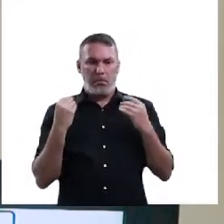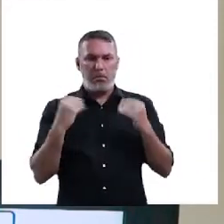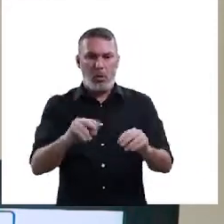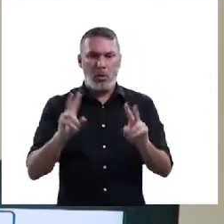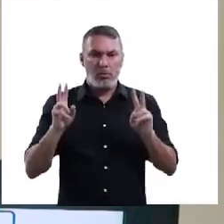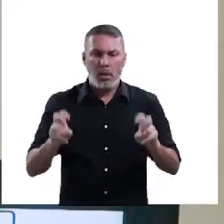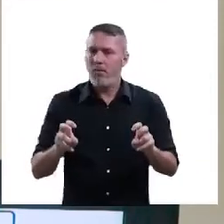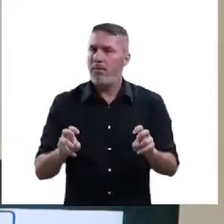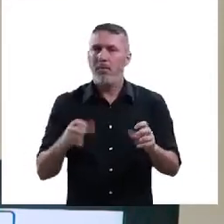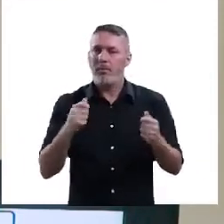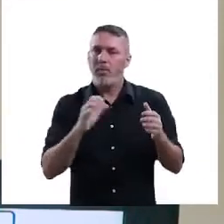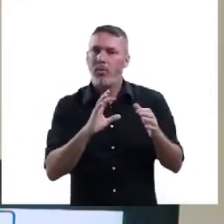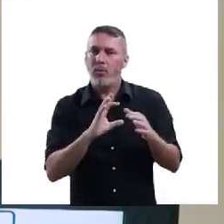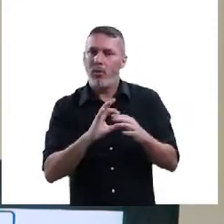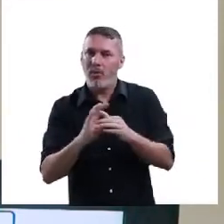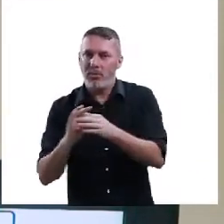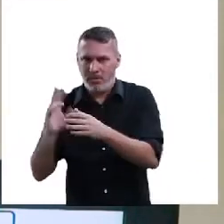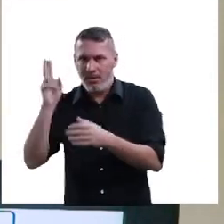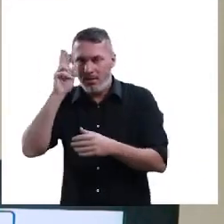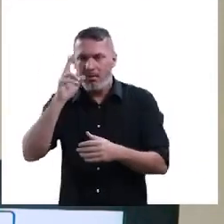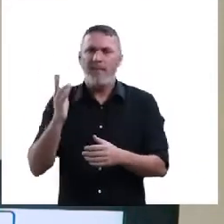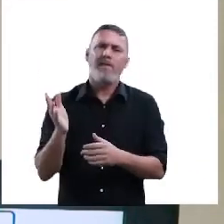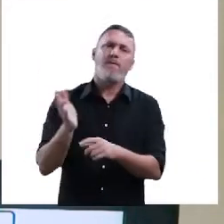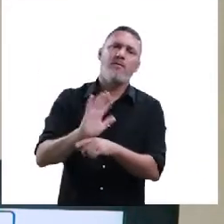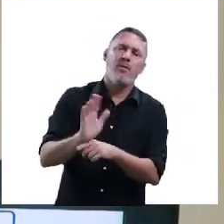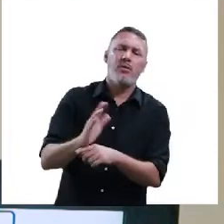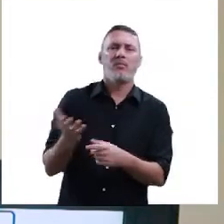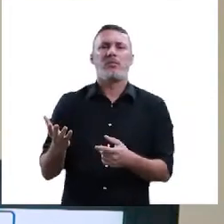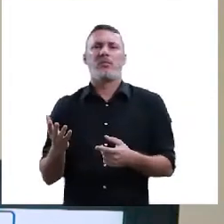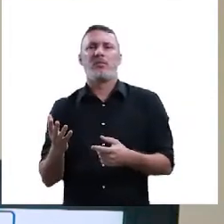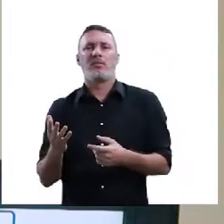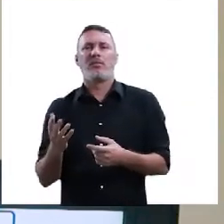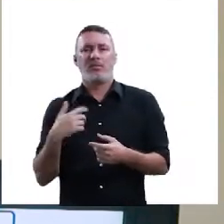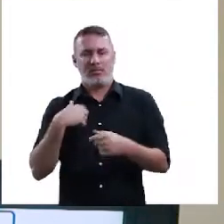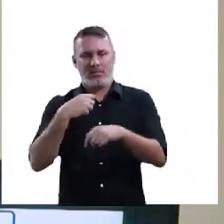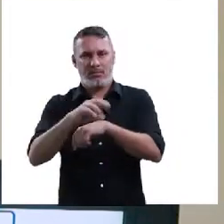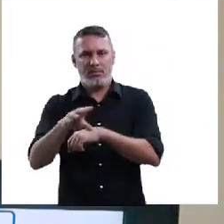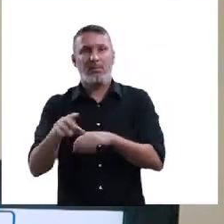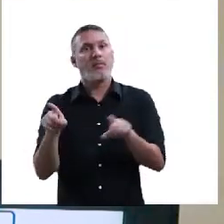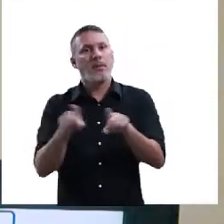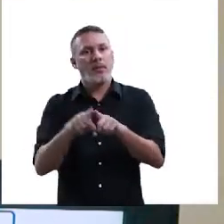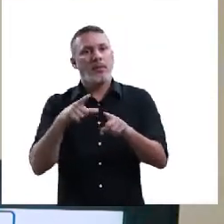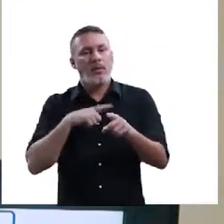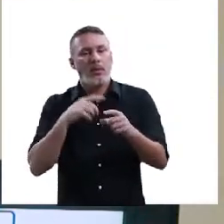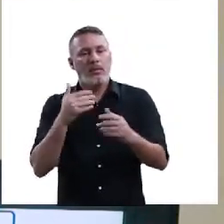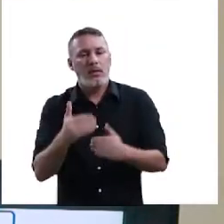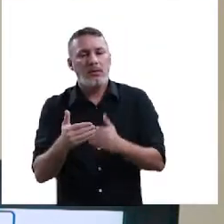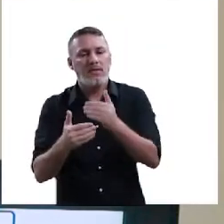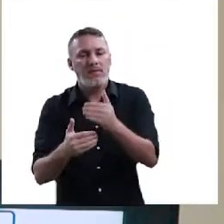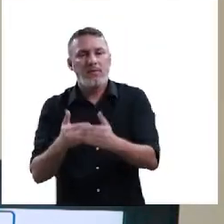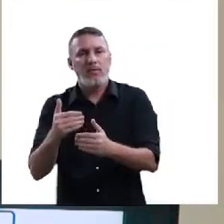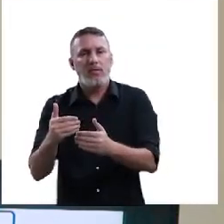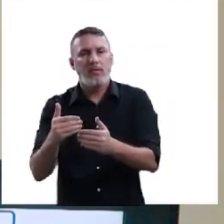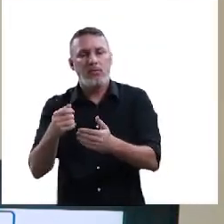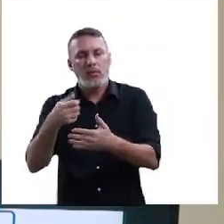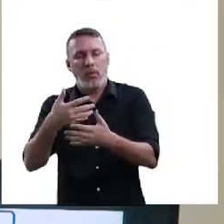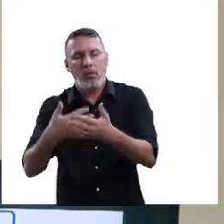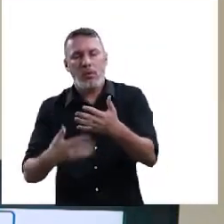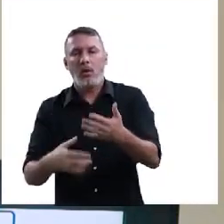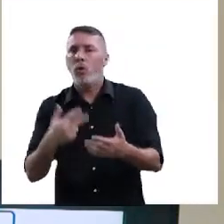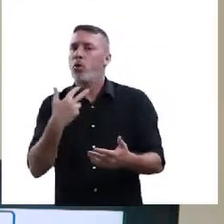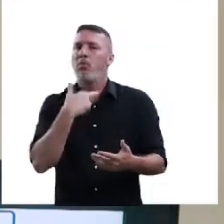falei, olha, não basta você dizer que algo acontece, você precisa provar. Toda afirmação precisa ter uma comprovação.